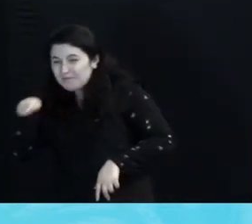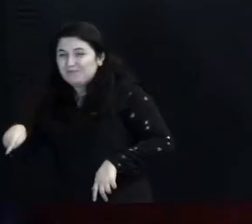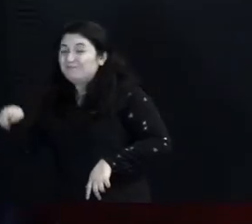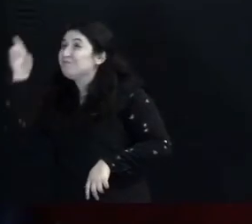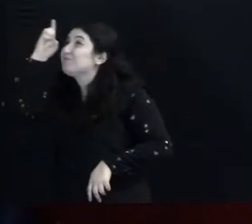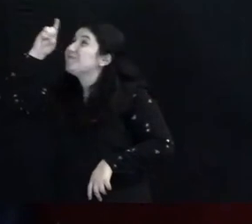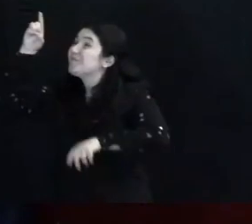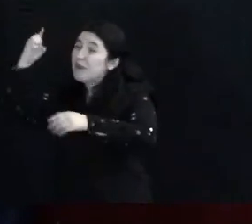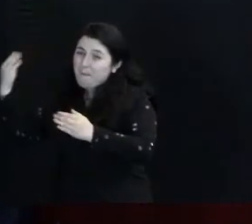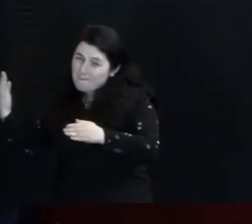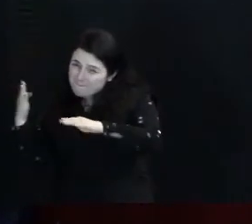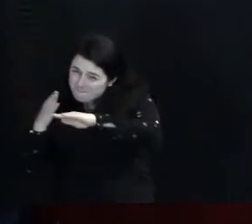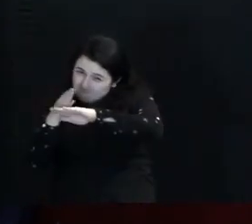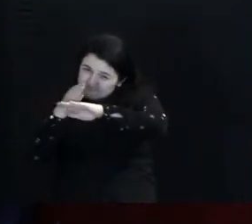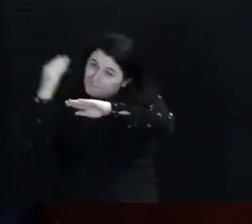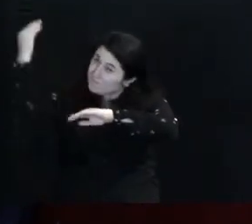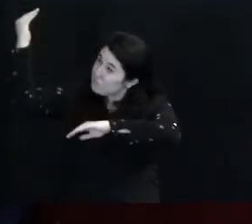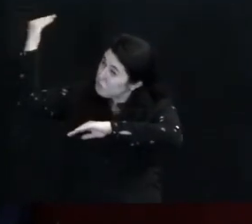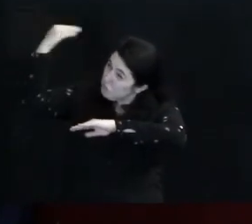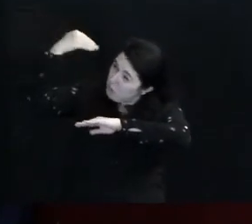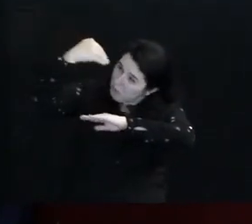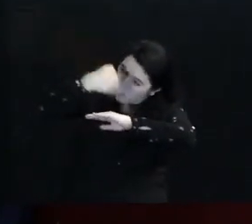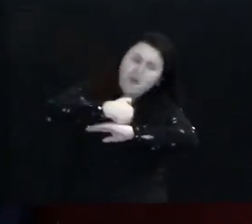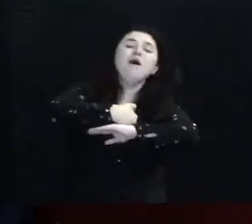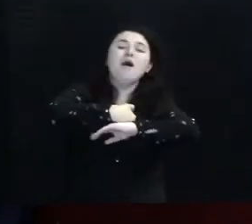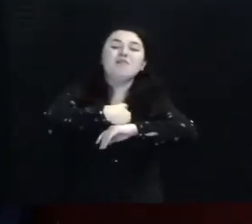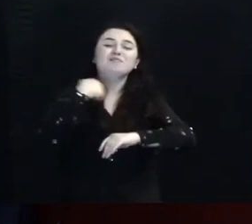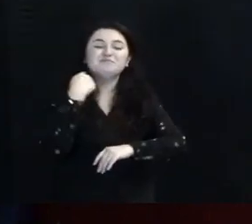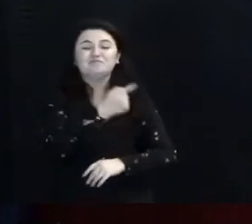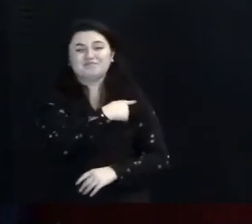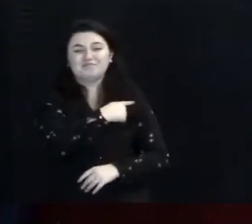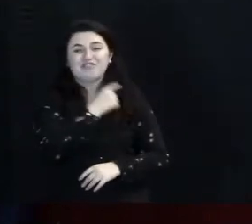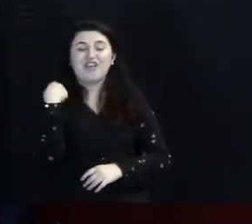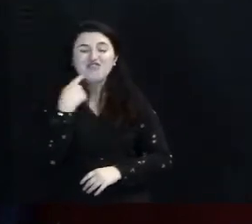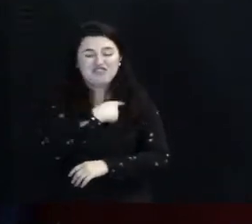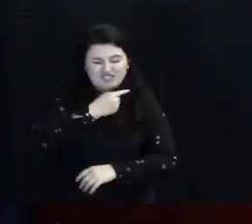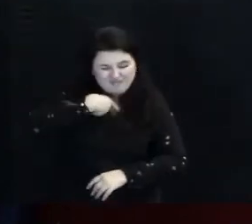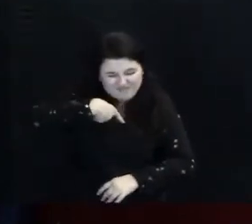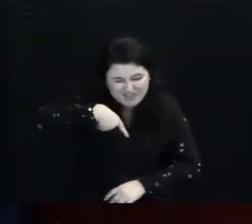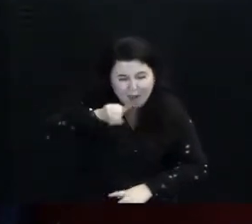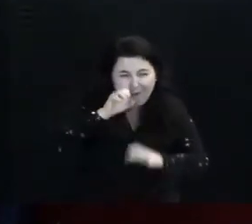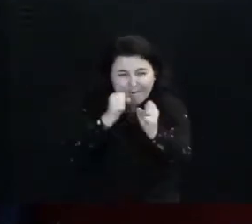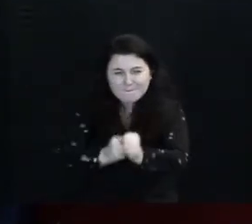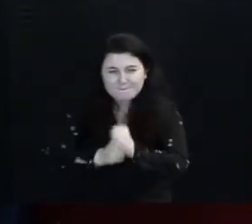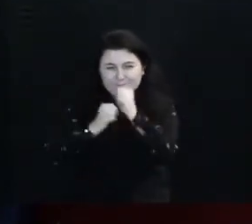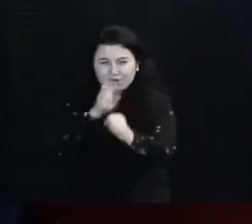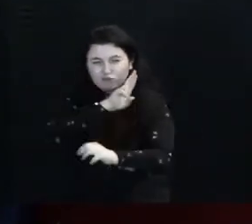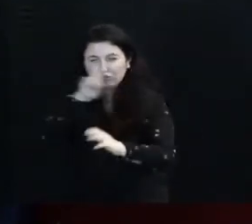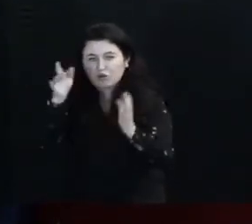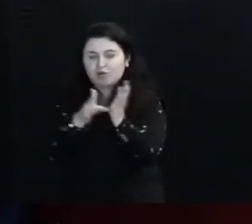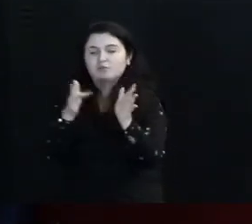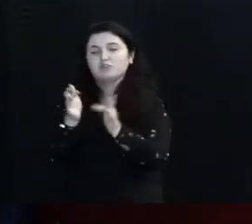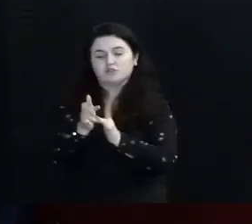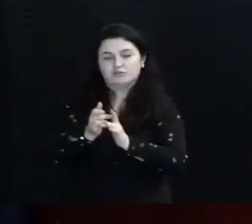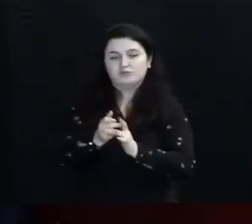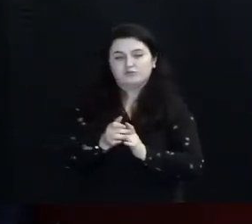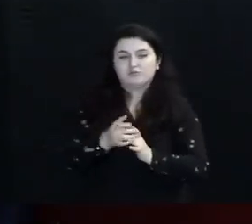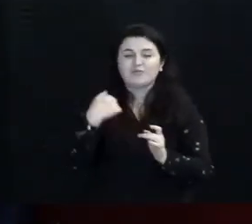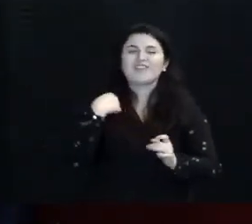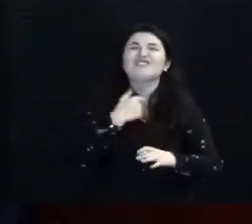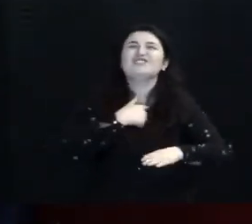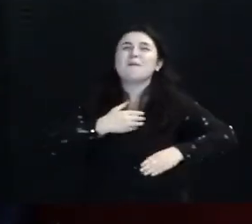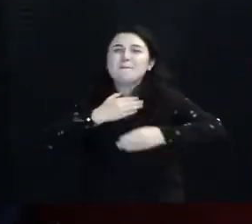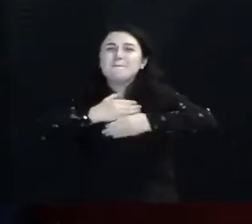Senhor tem nos enviado E não vamos parar Mas vamos avançar No poder do nome de Jesus Vamos